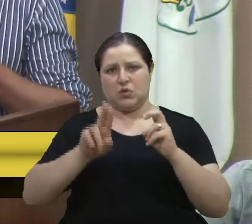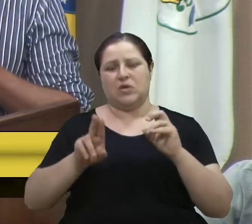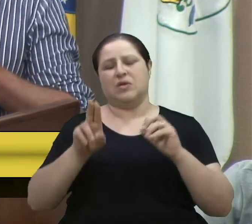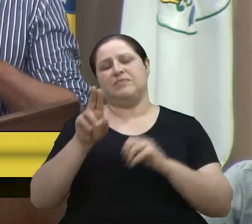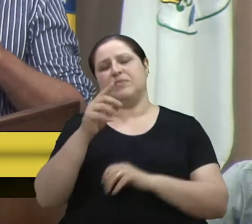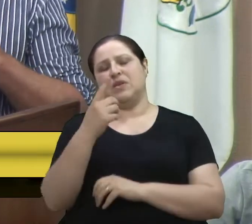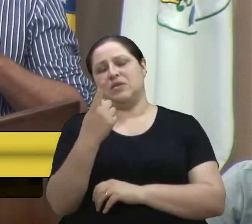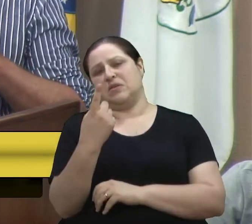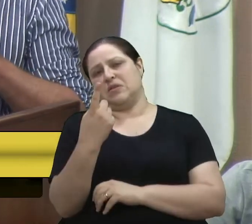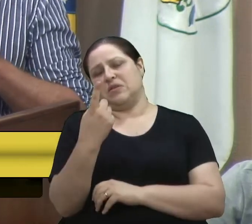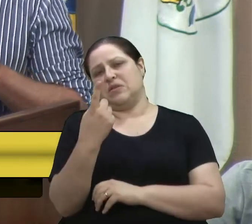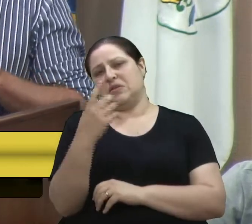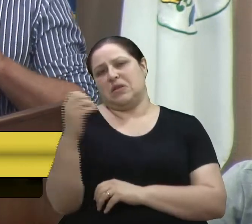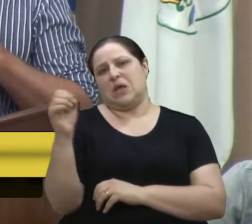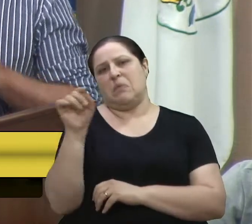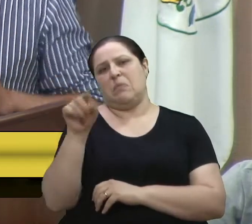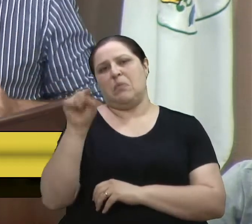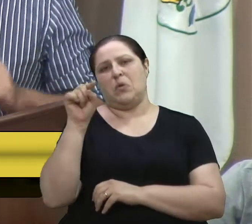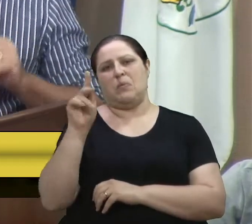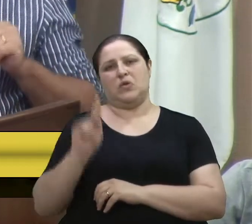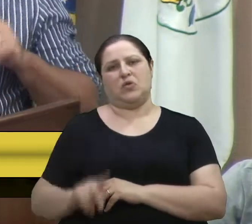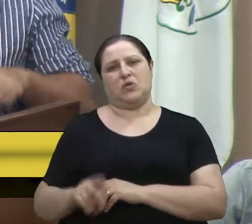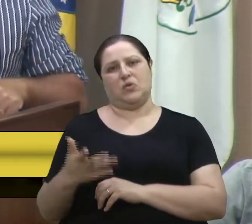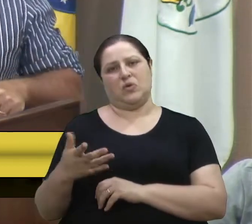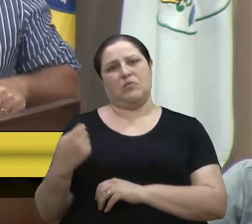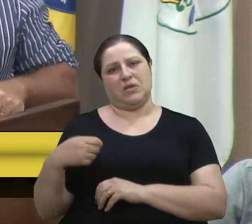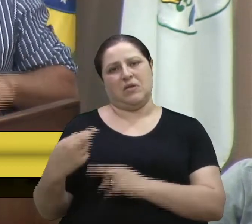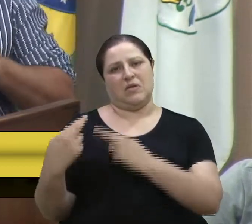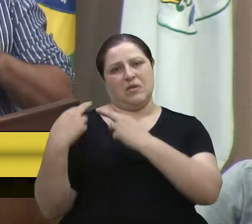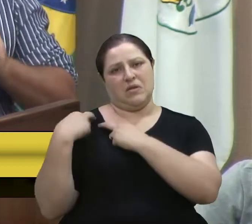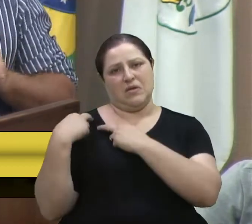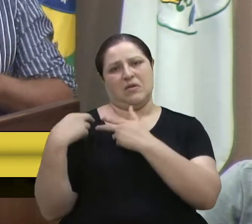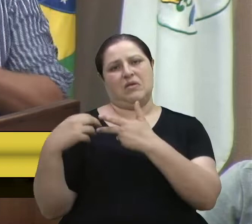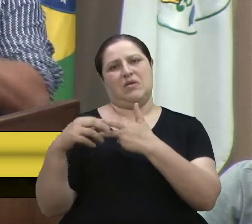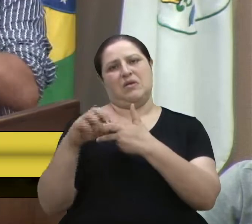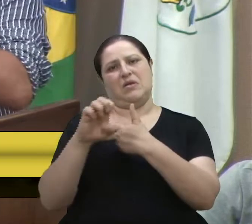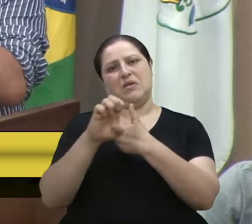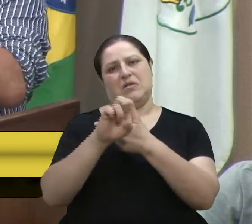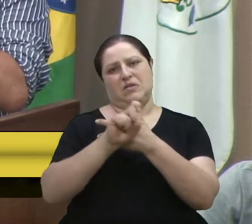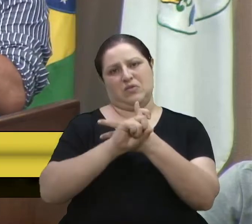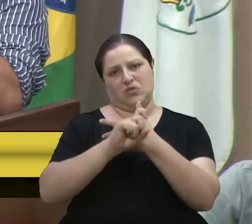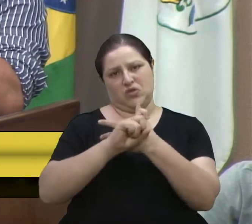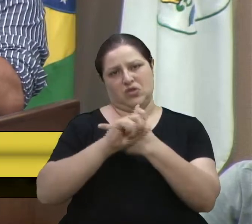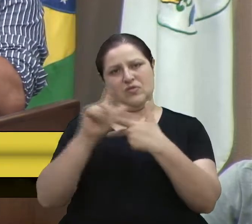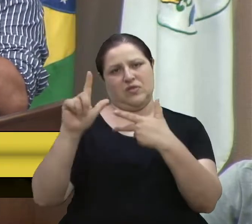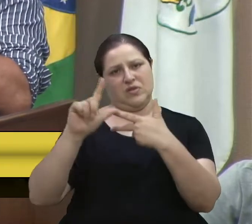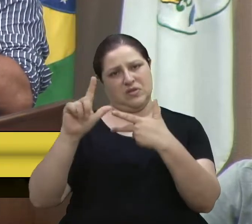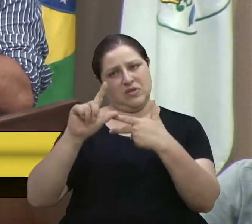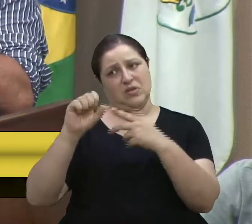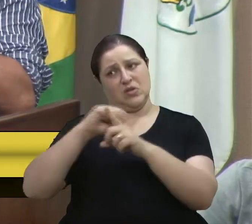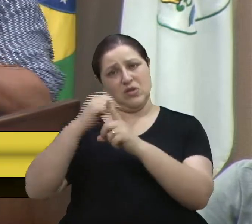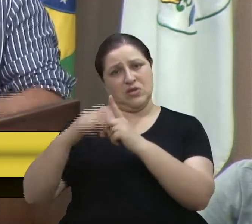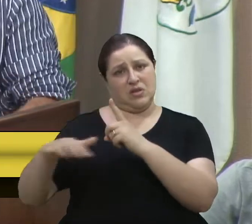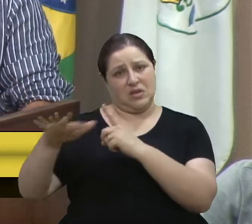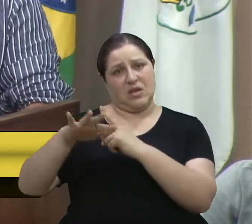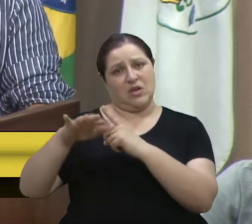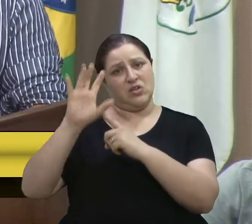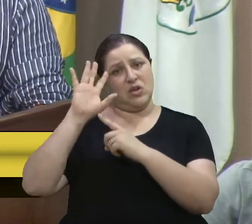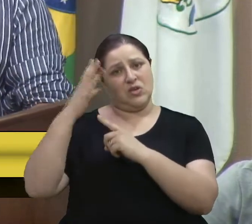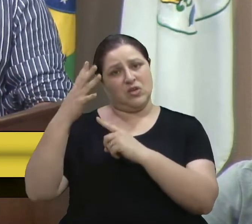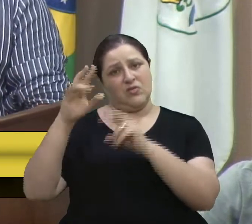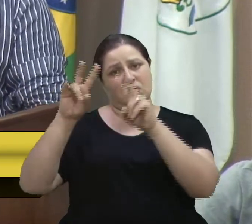responsáveis e todos, executivo, legislativo, sociedade, resolver essa questão do transporte coletivo.